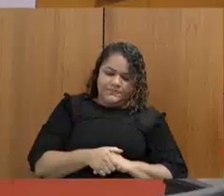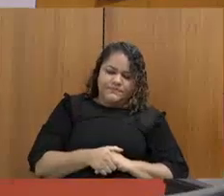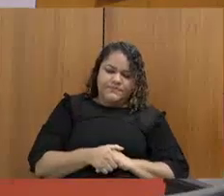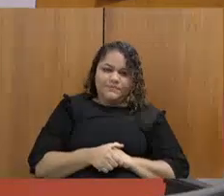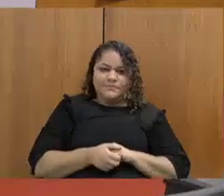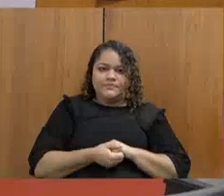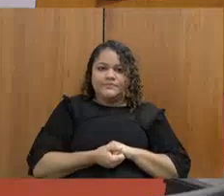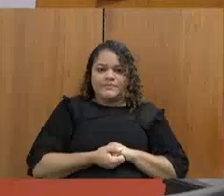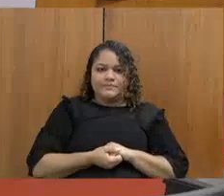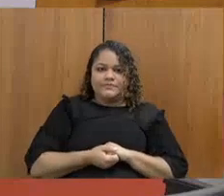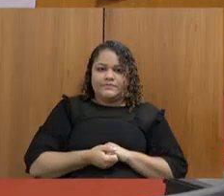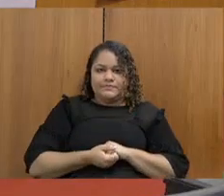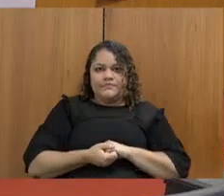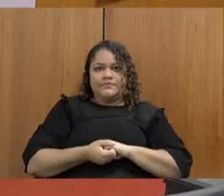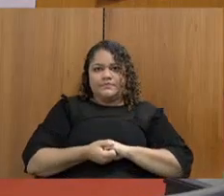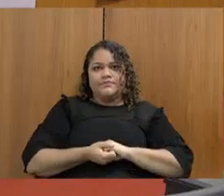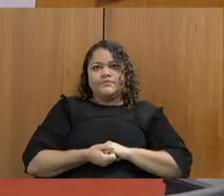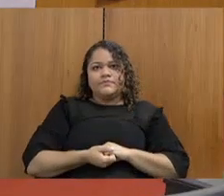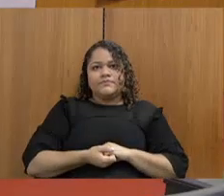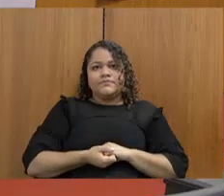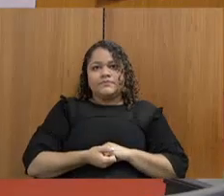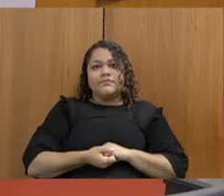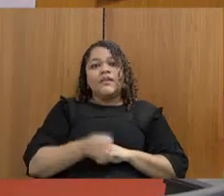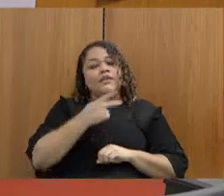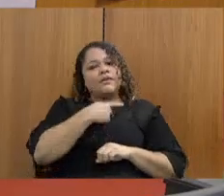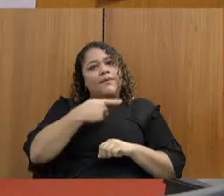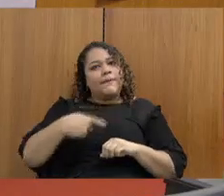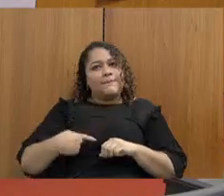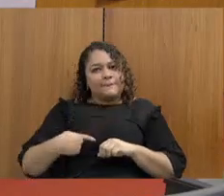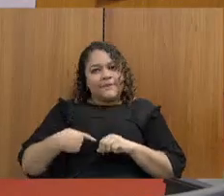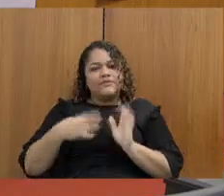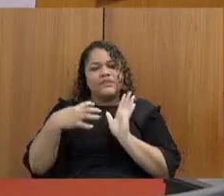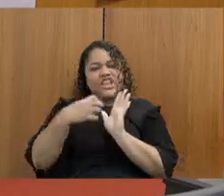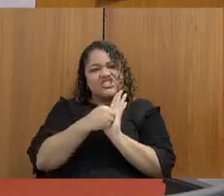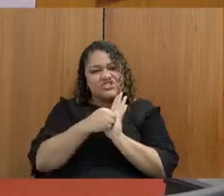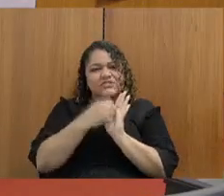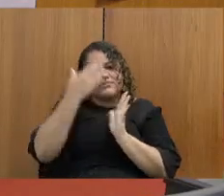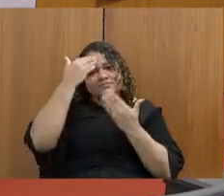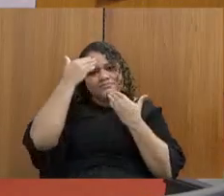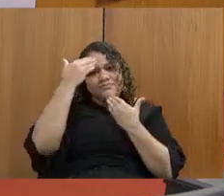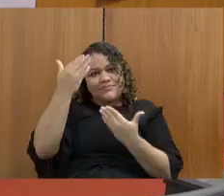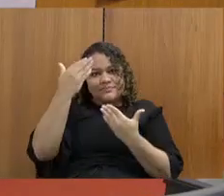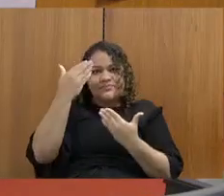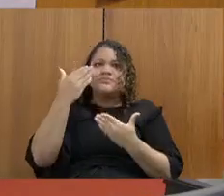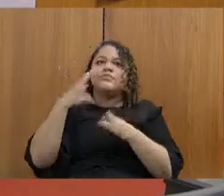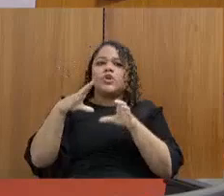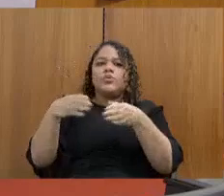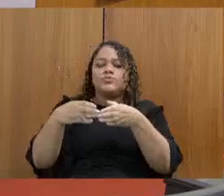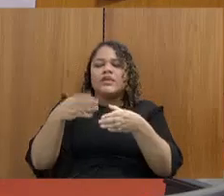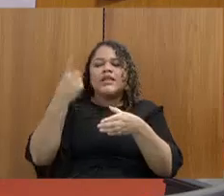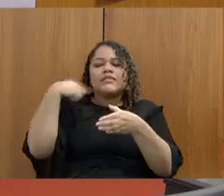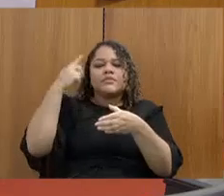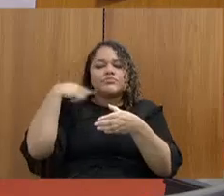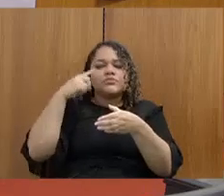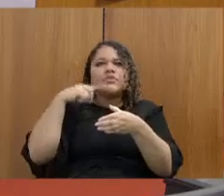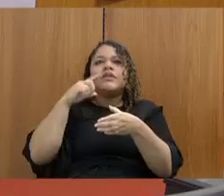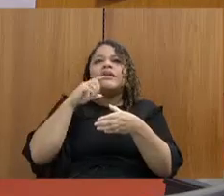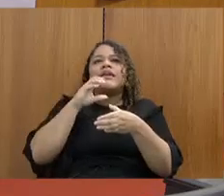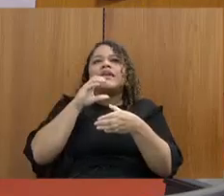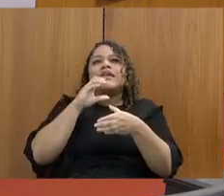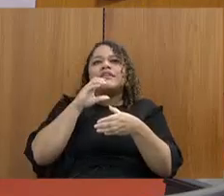A presidência regista agradece a presença do vice-presidente da comissão, o deputado Cristiano Xavier e o deputado Enes Cândido.